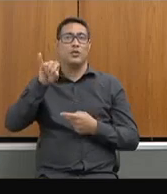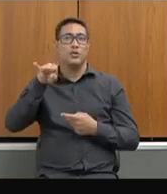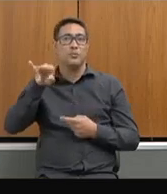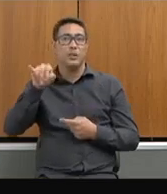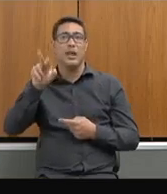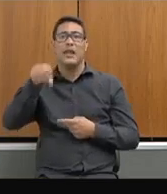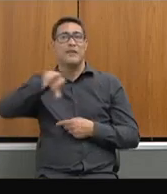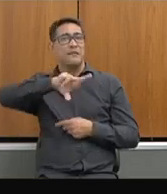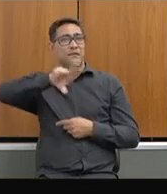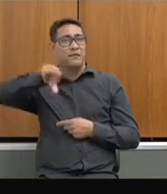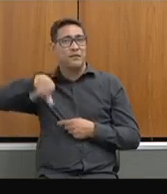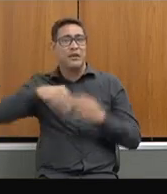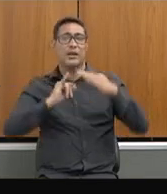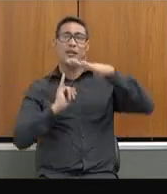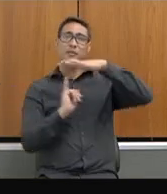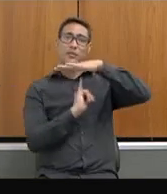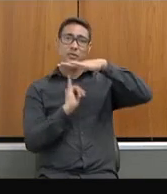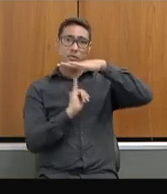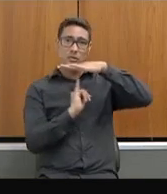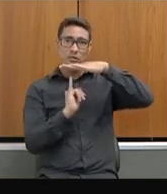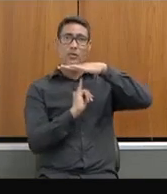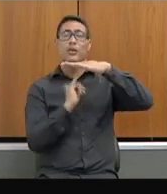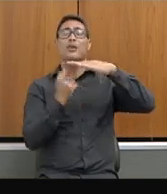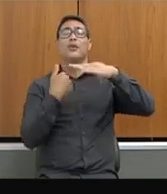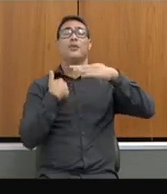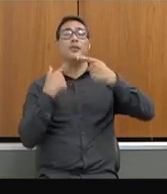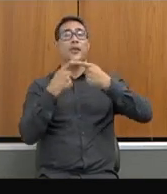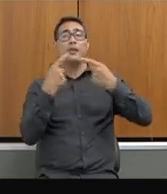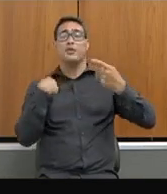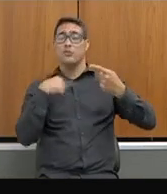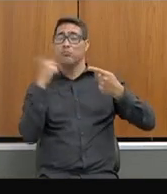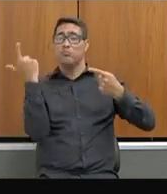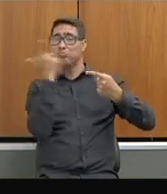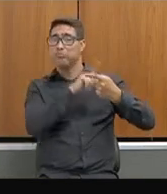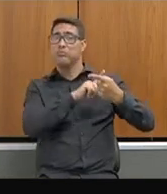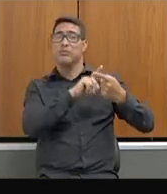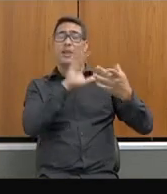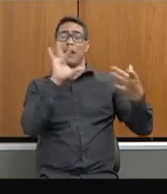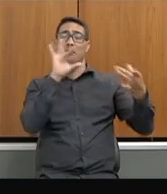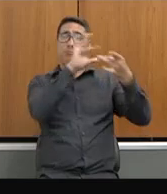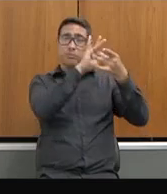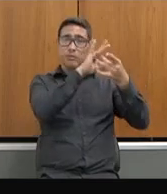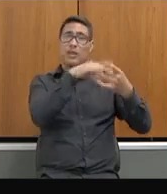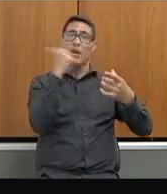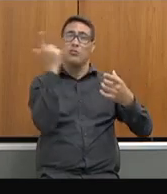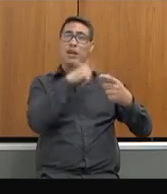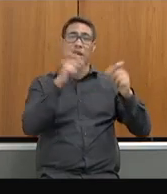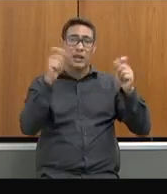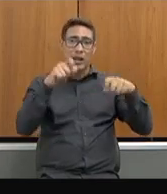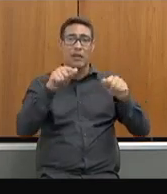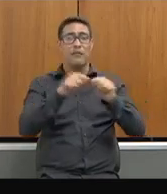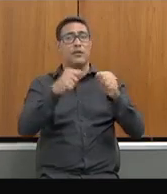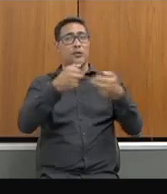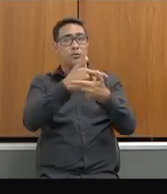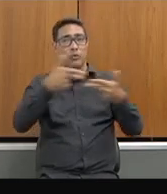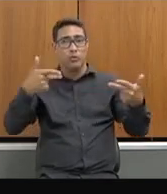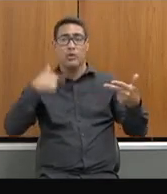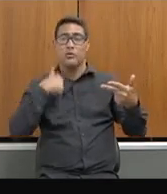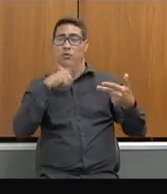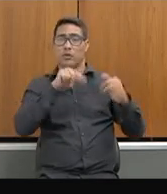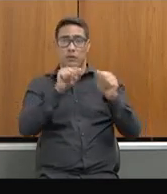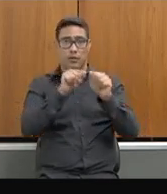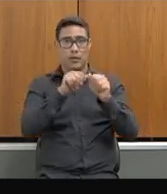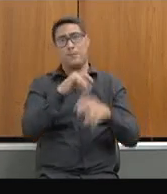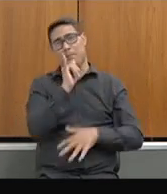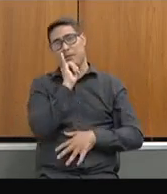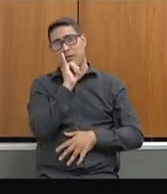também, além do diálogo com os diretores, nos faz ficar fortalecidos e termos coragem de fazer algumas coisas que estamos aqui fazendo. Por exemplo, nós já